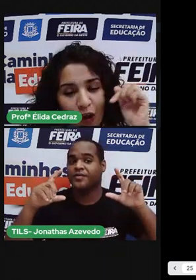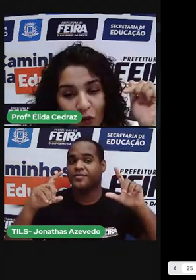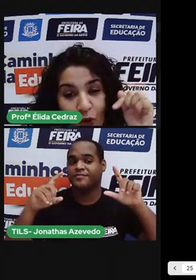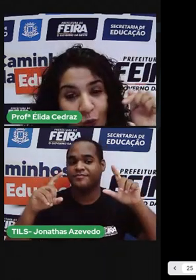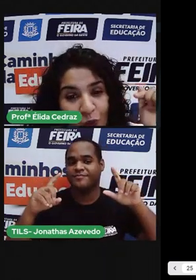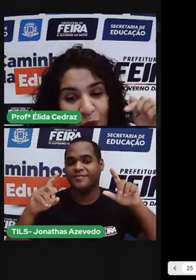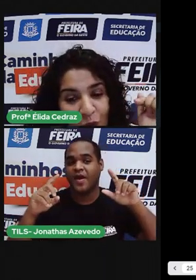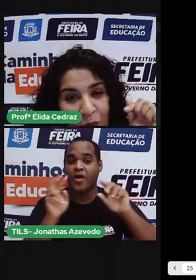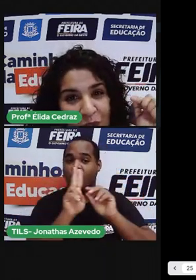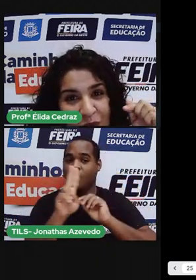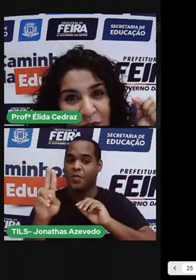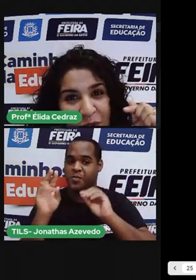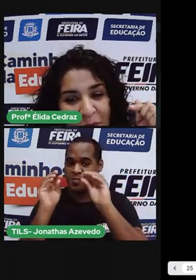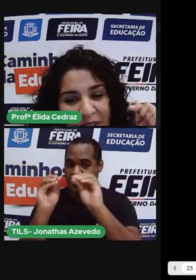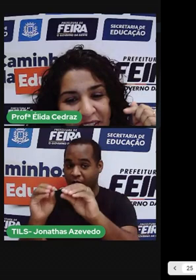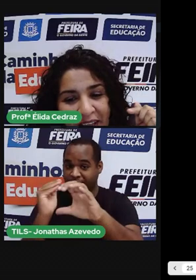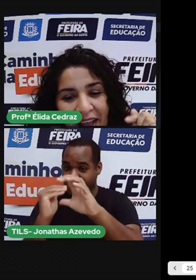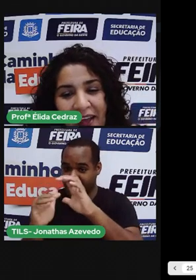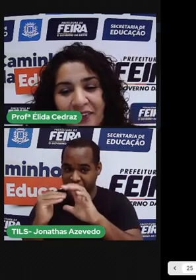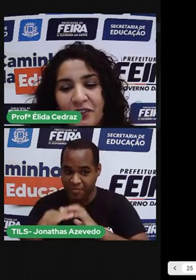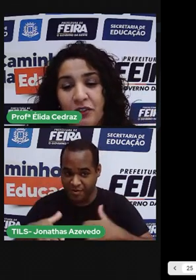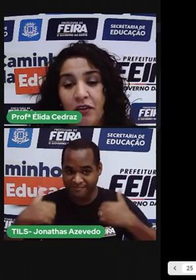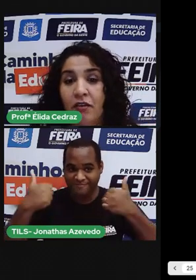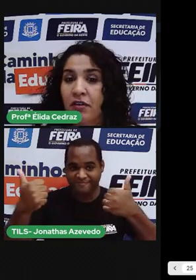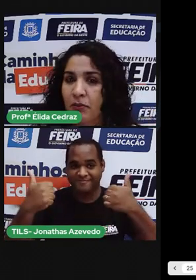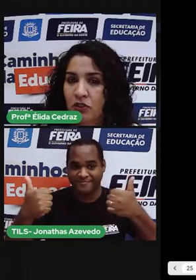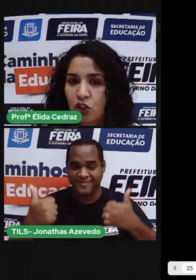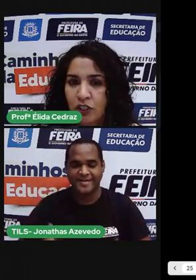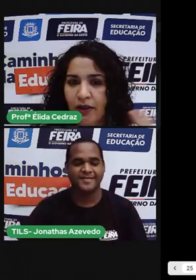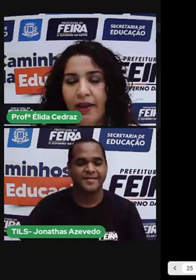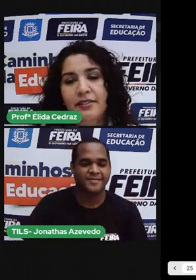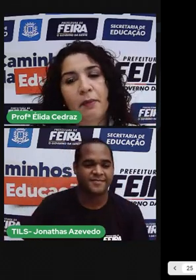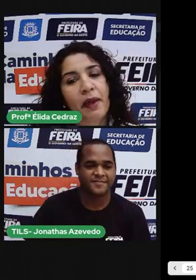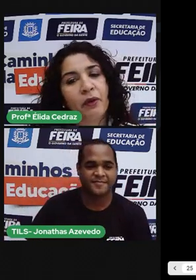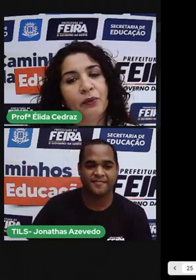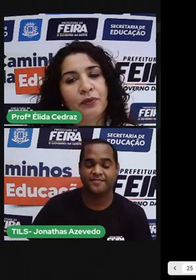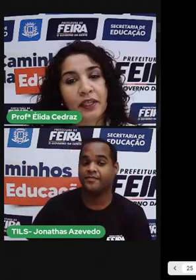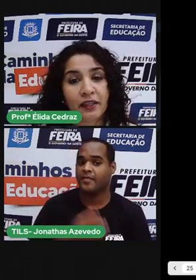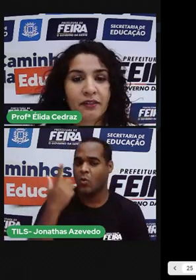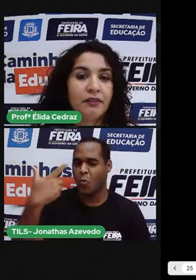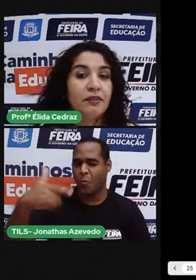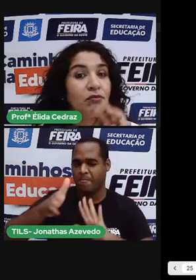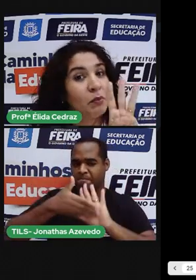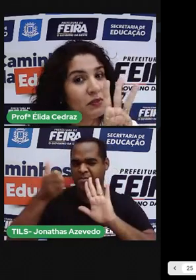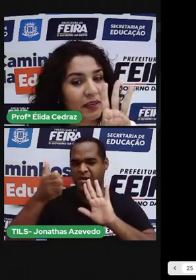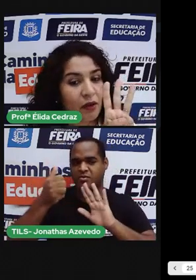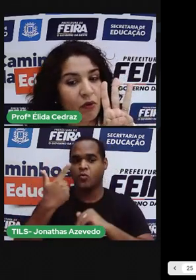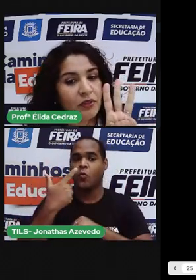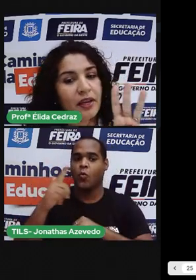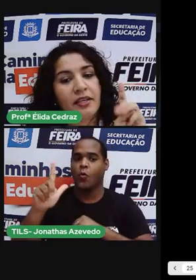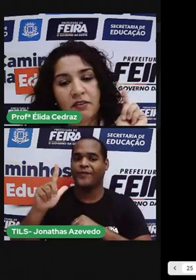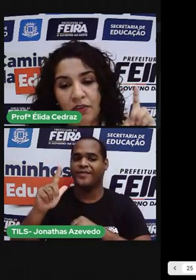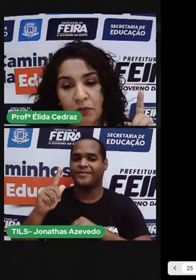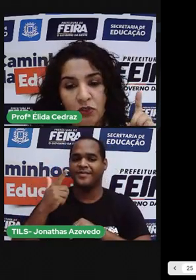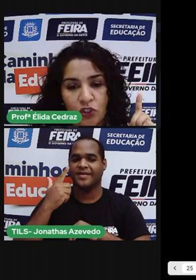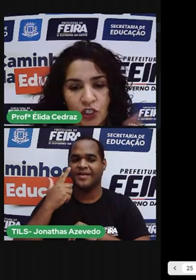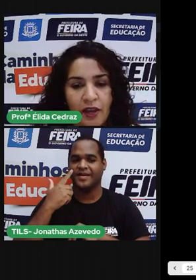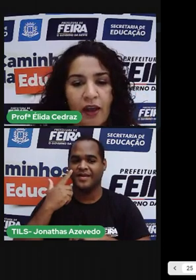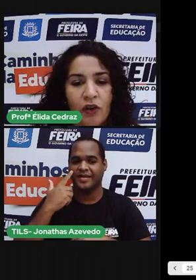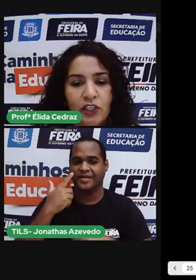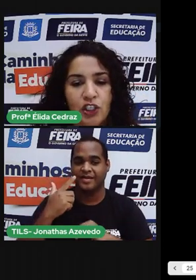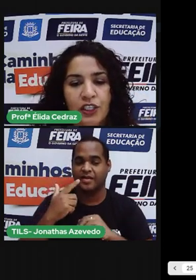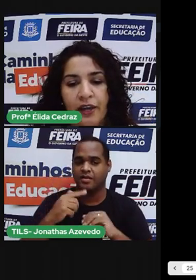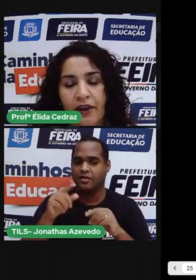Coloca o nome no comentário. E vamos tirar essa pergunta. Vamos ficar com freita. Vamos